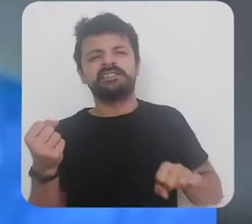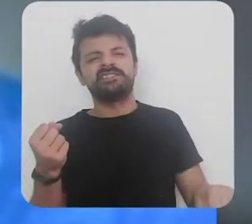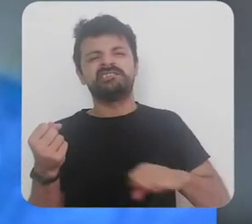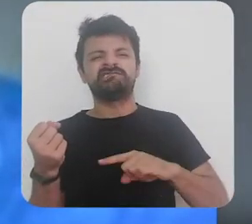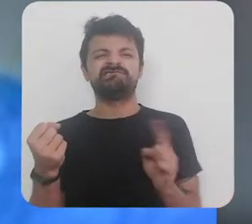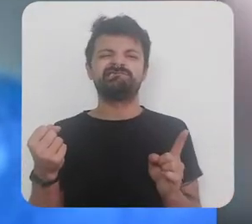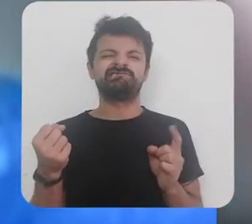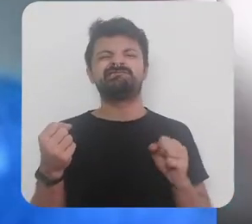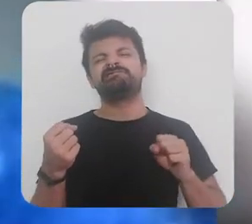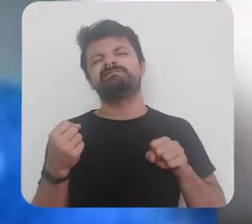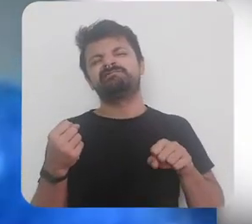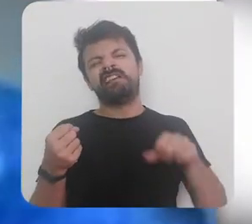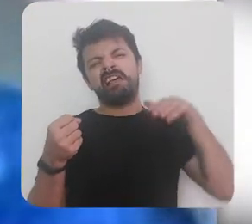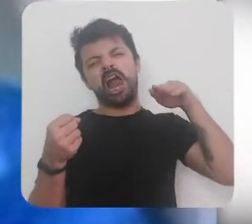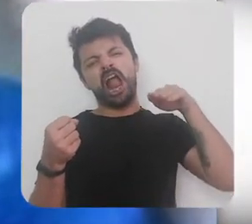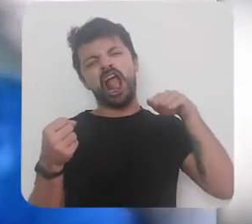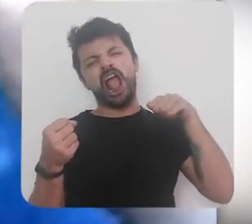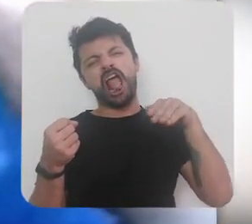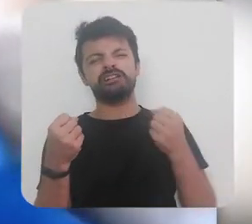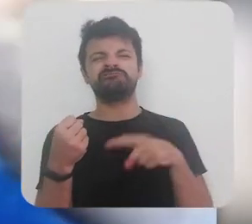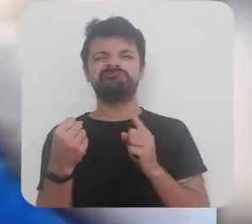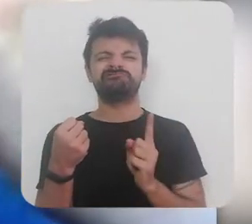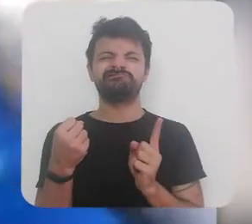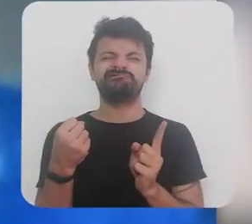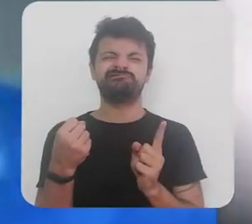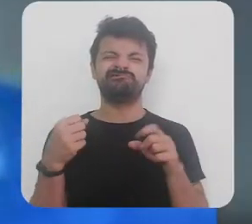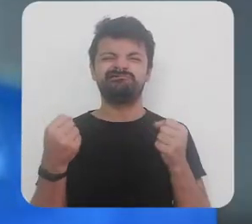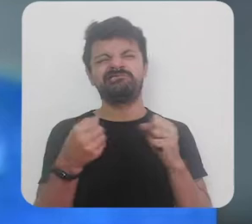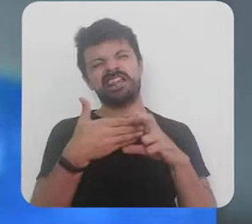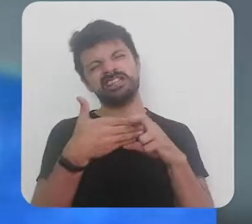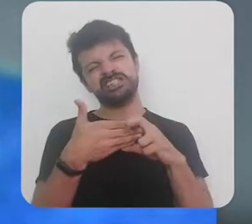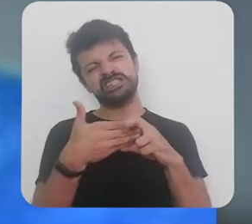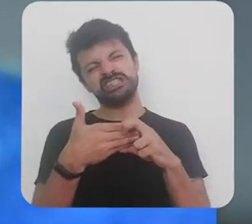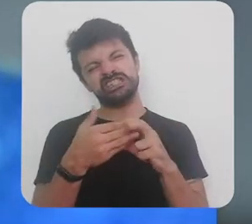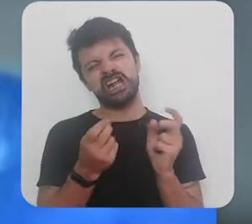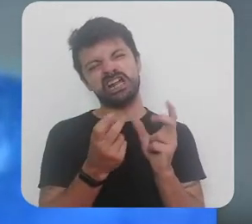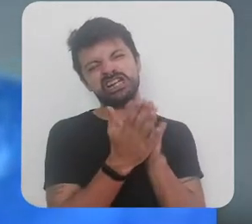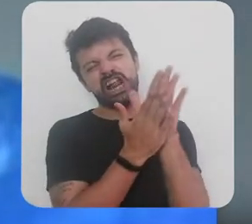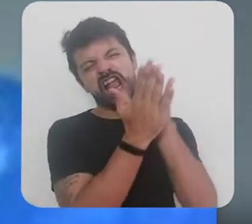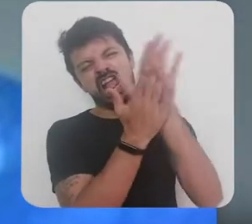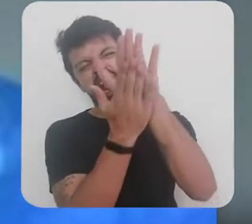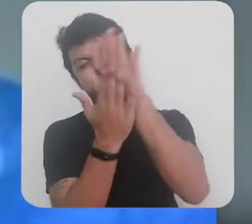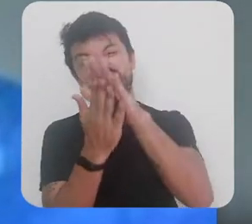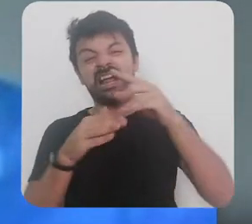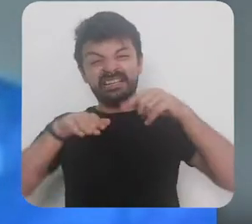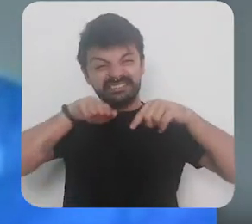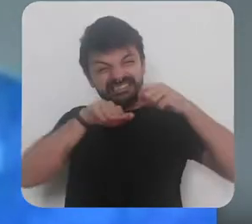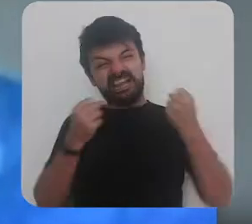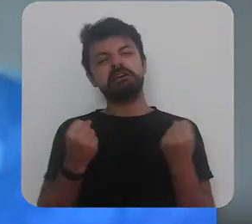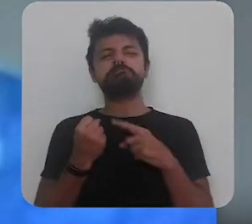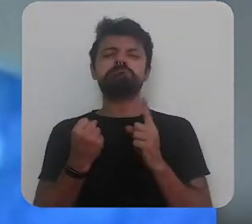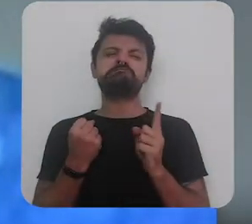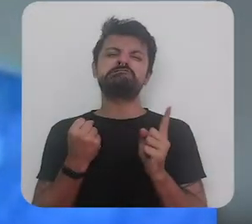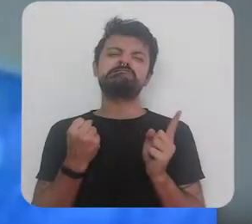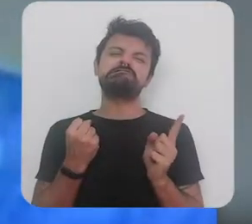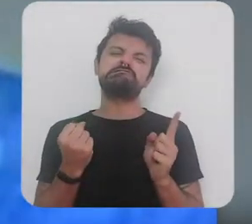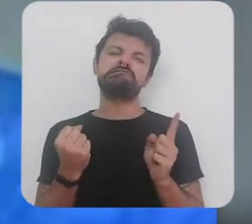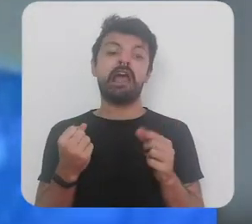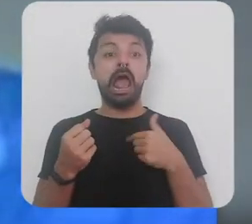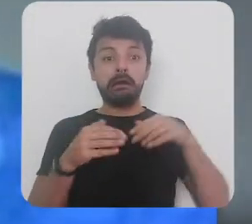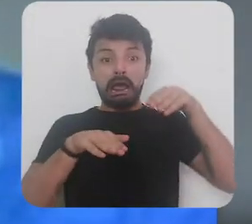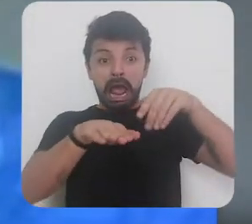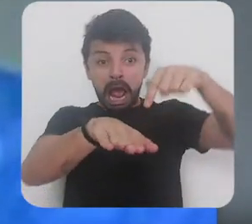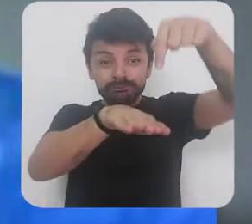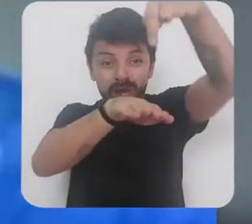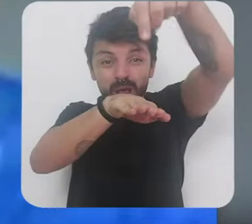quinta marcha ladeira abaixo de repente vem uma ponte quebrada lá embaixo o governo